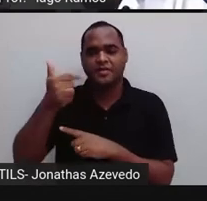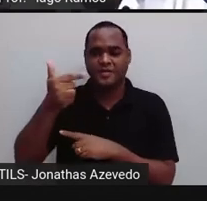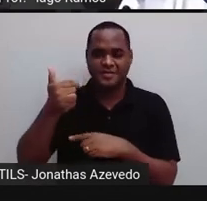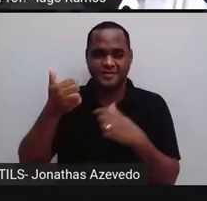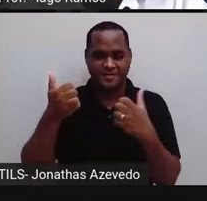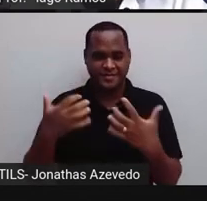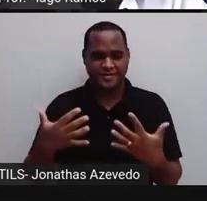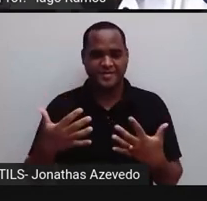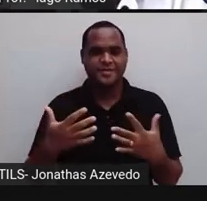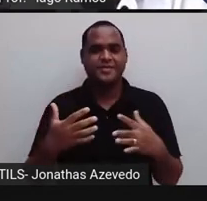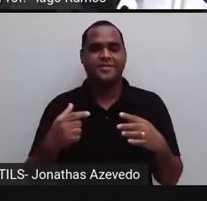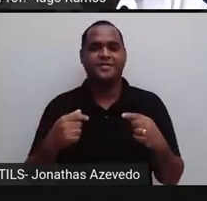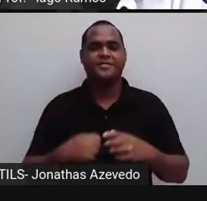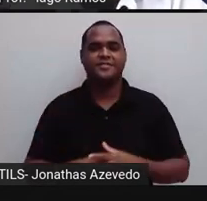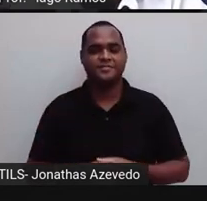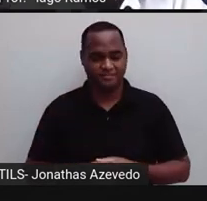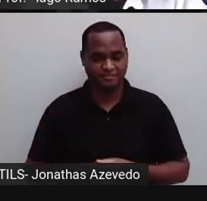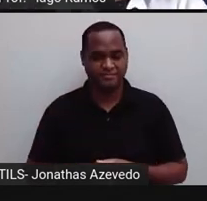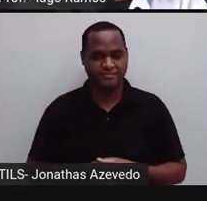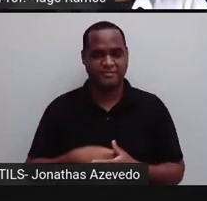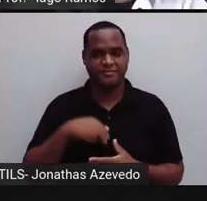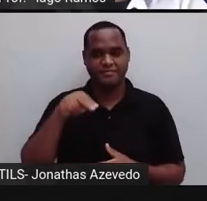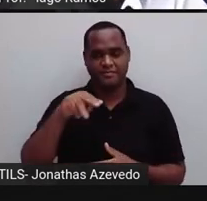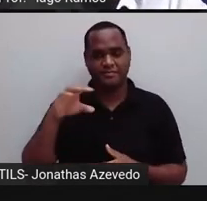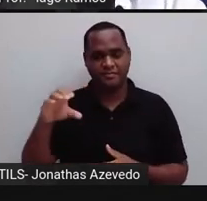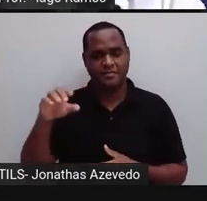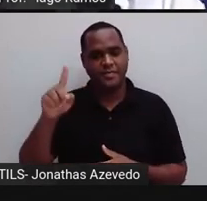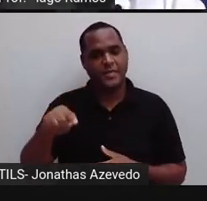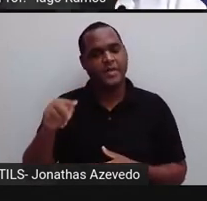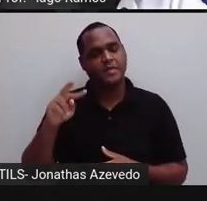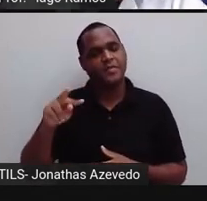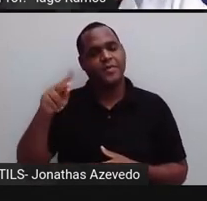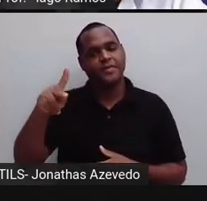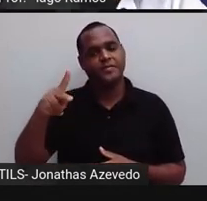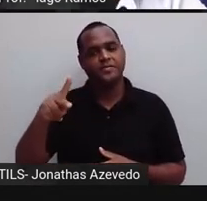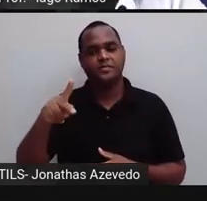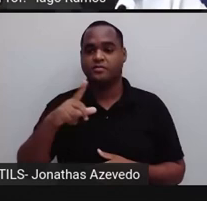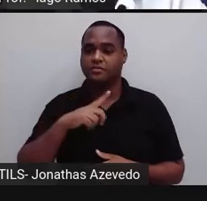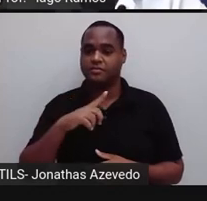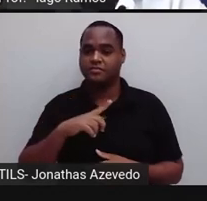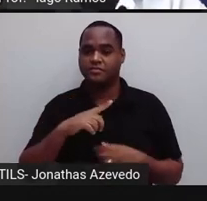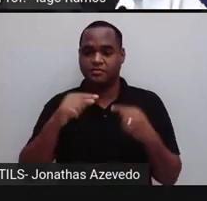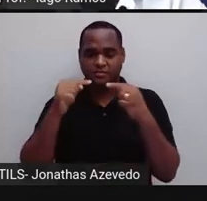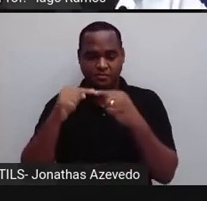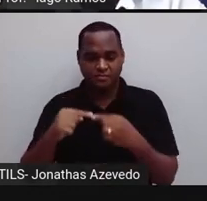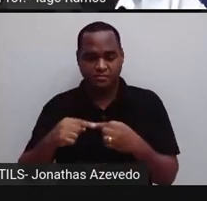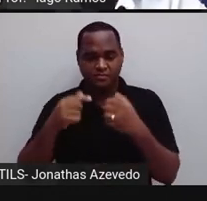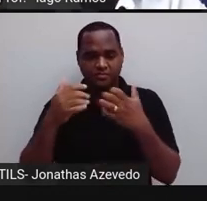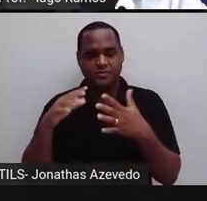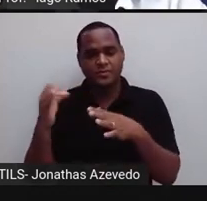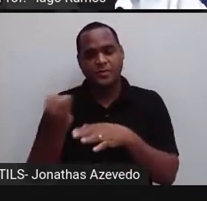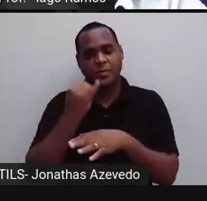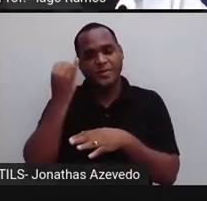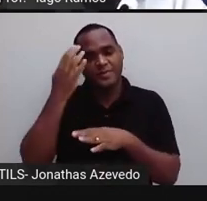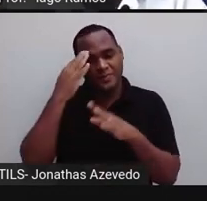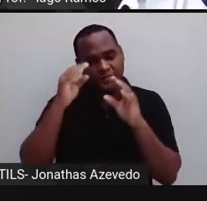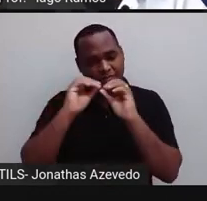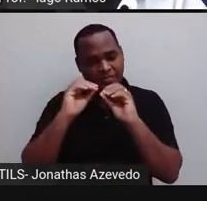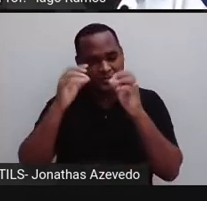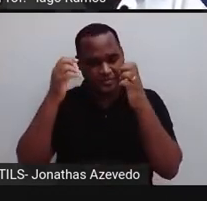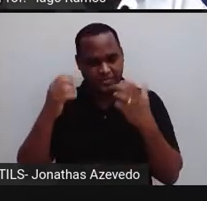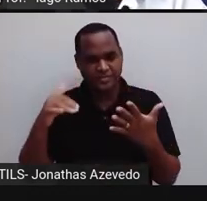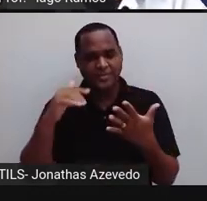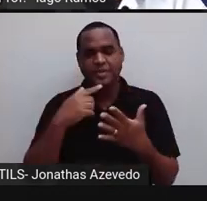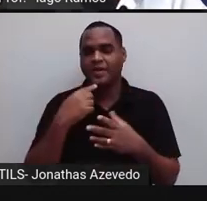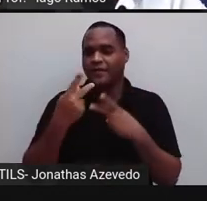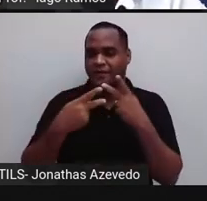bom? Então, isso é a notação científica, tem uma potência ali, por isso que eu falei que é importante a gente entender potenciação para falar